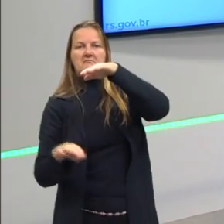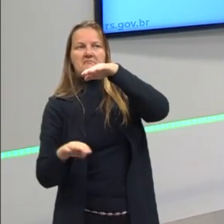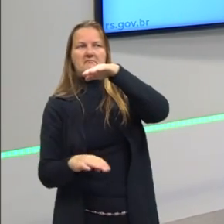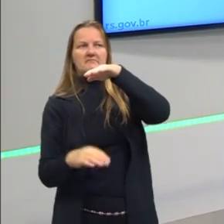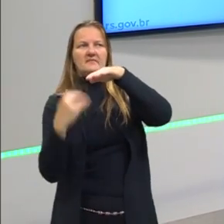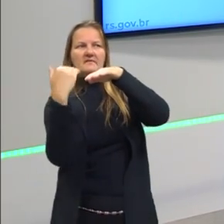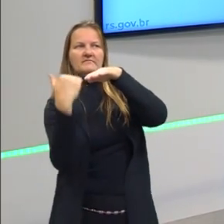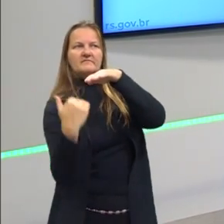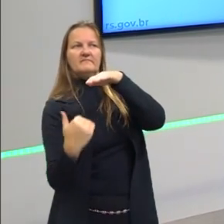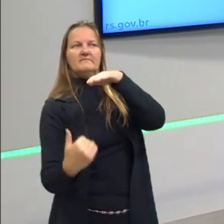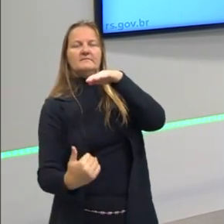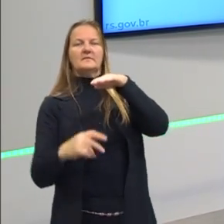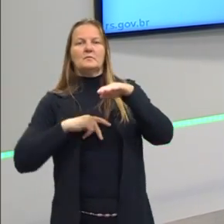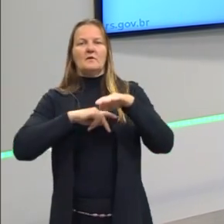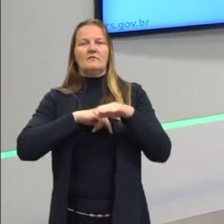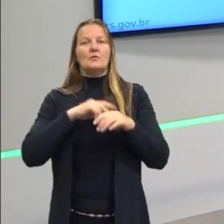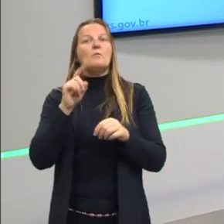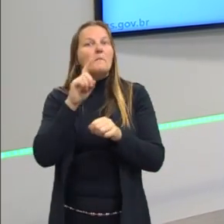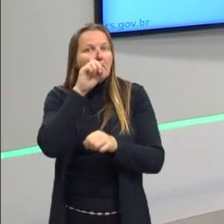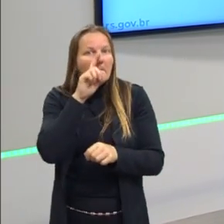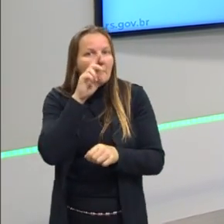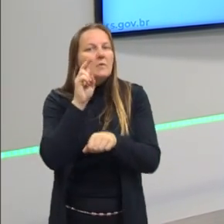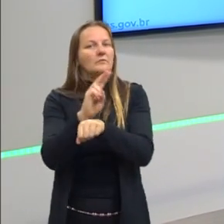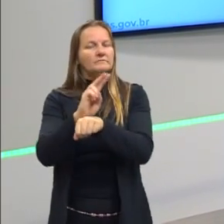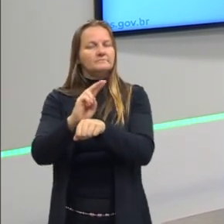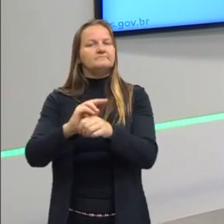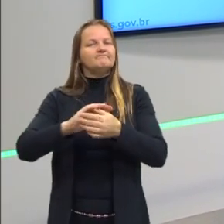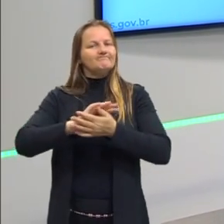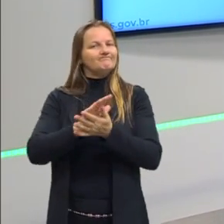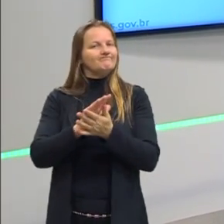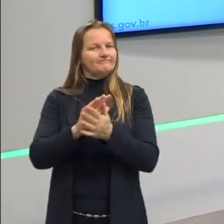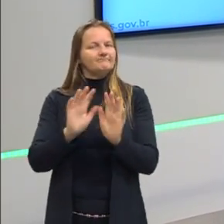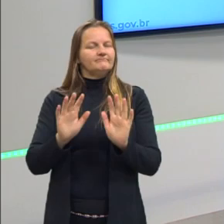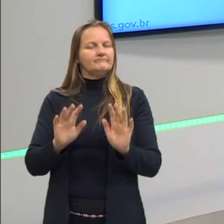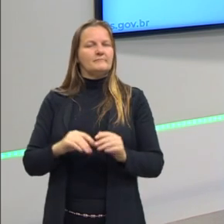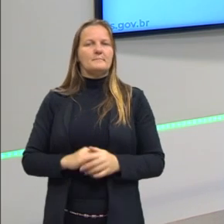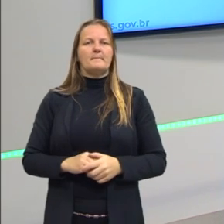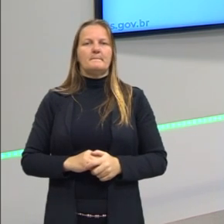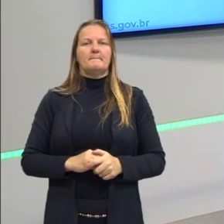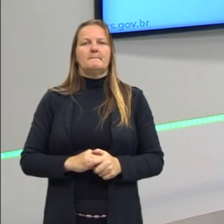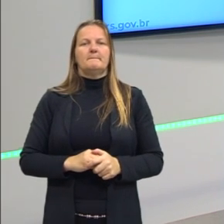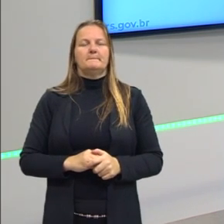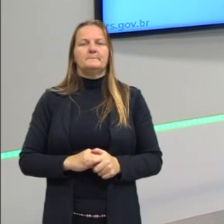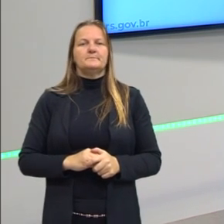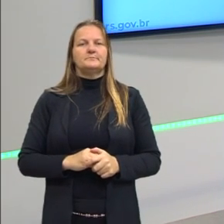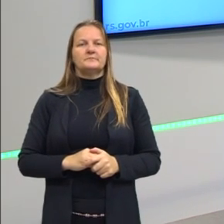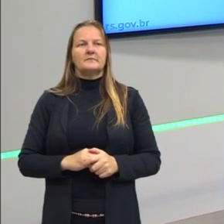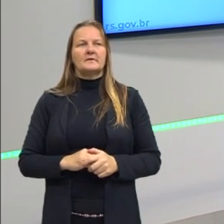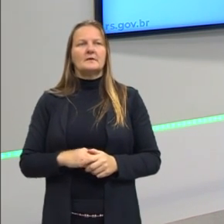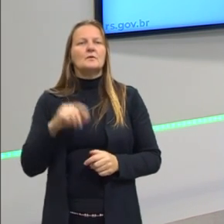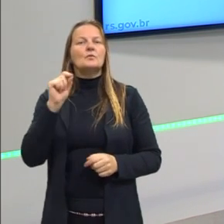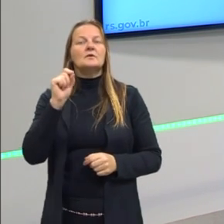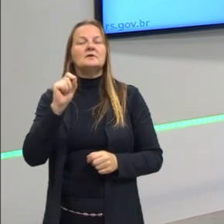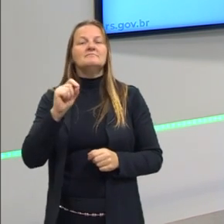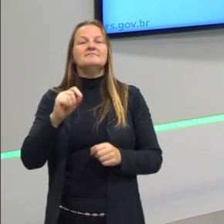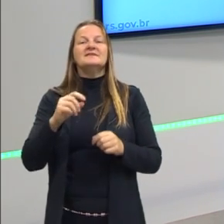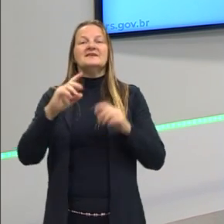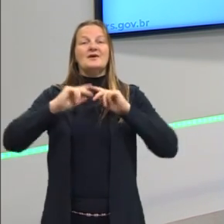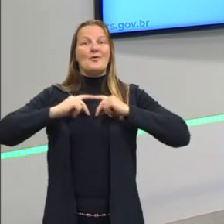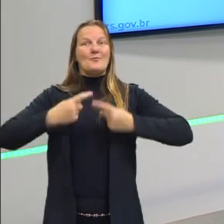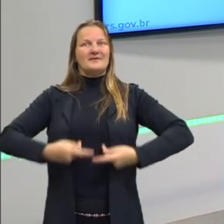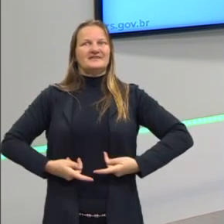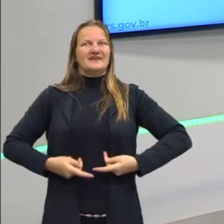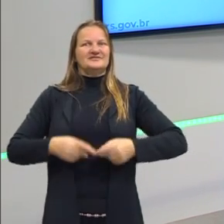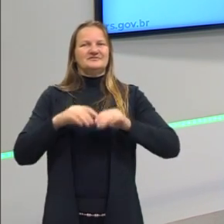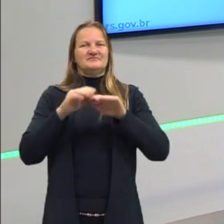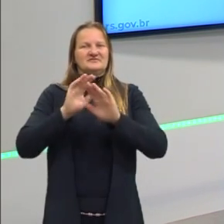muito perigoso. A gente tem que combater esse tipo de visão de toda forma. e isso leva o quê? A desumanizar o outro.